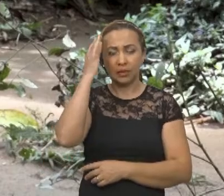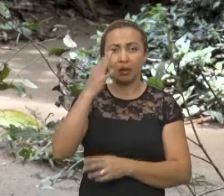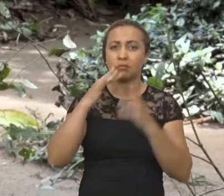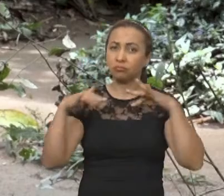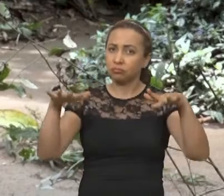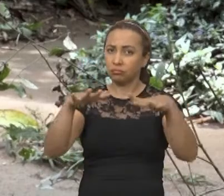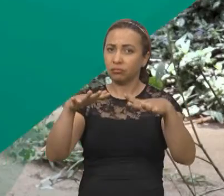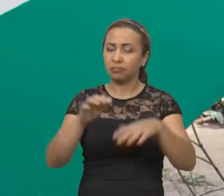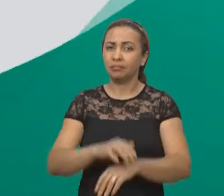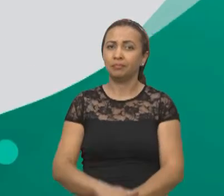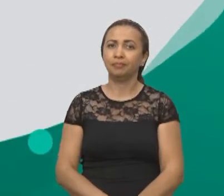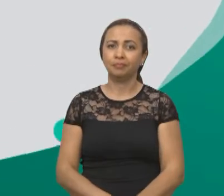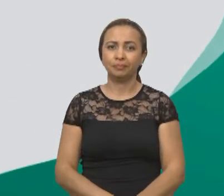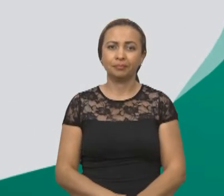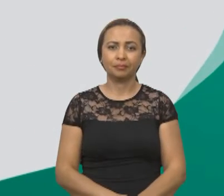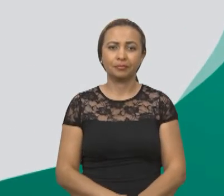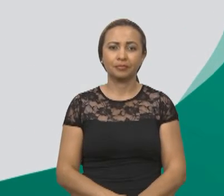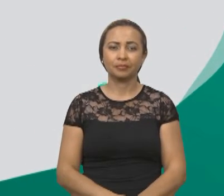pandemia.